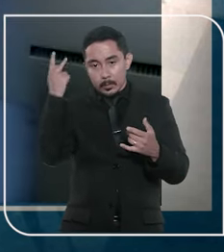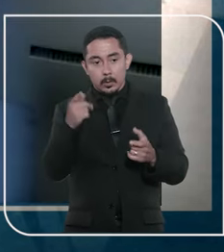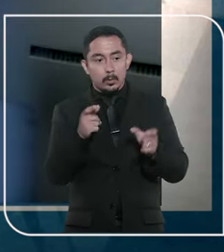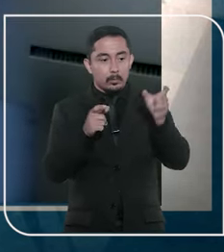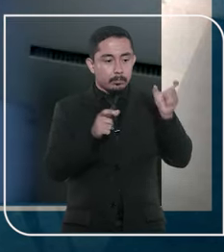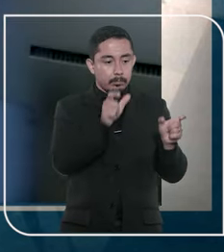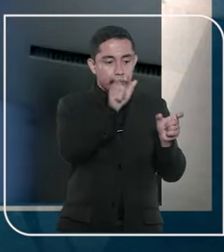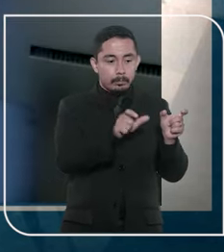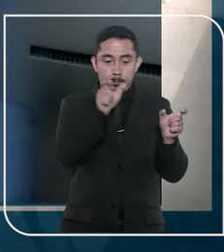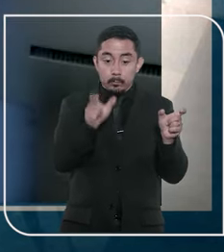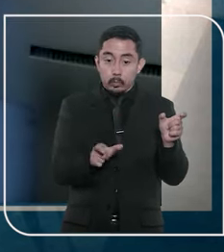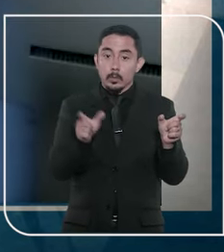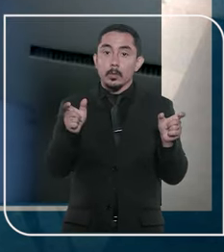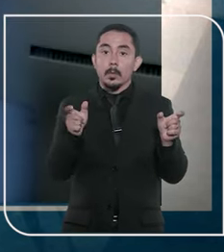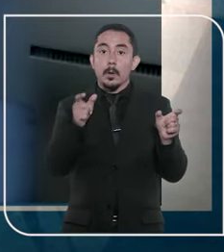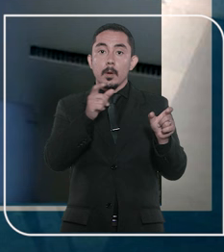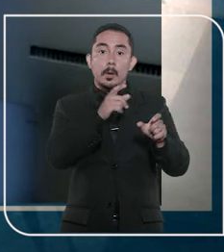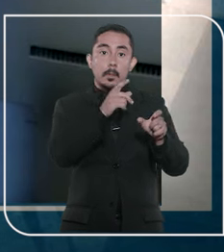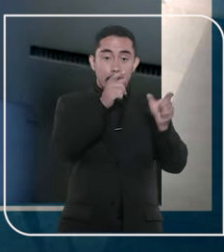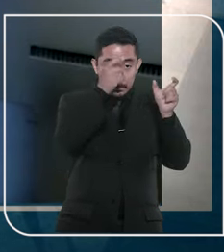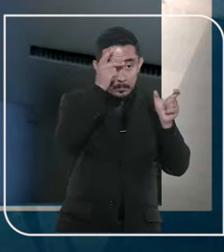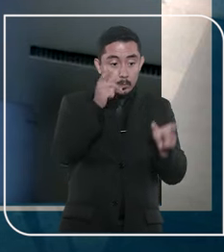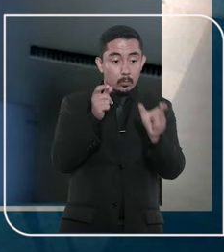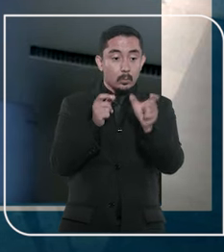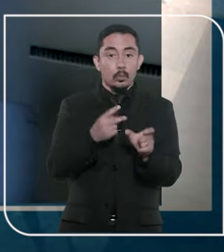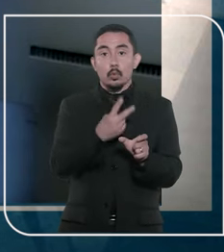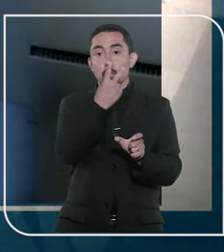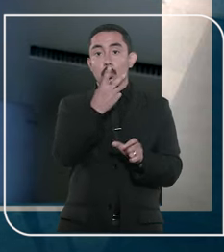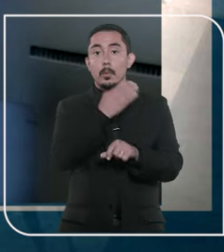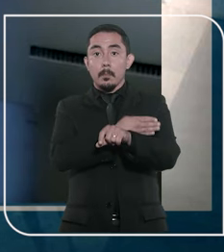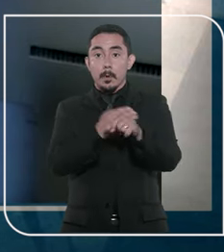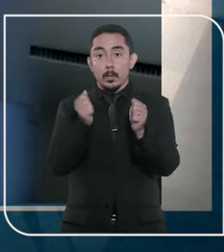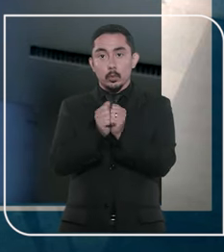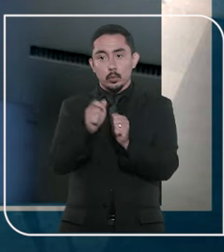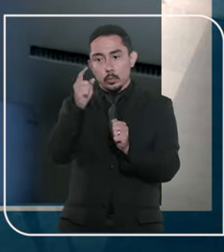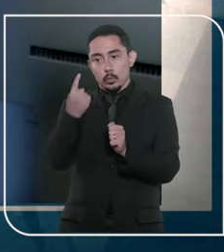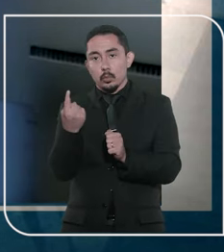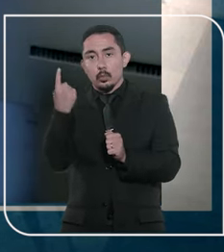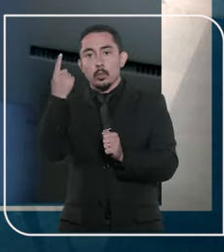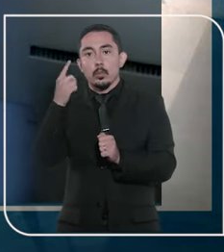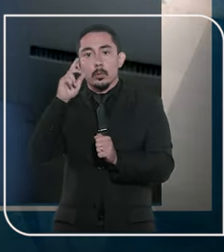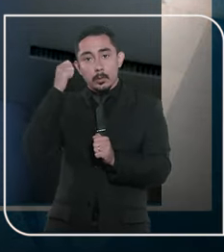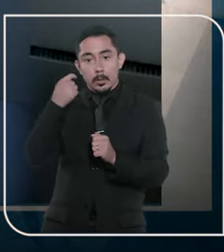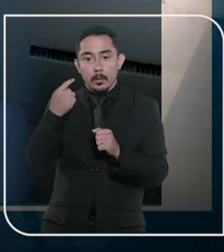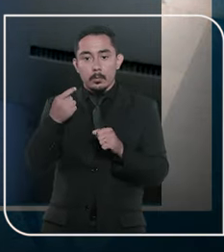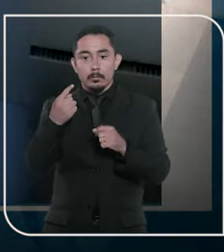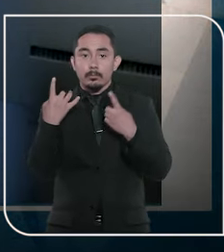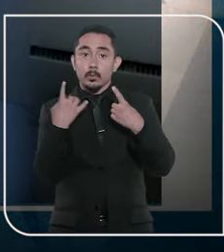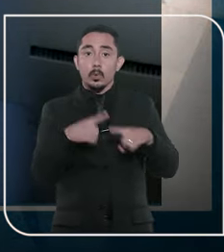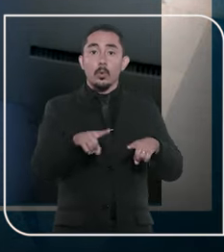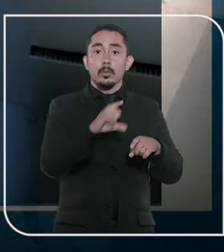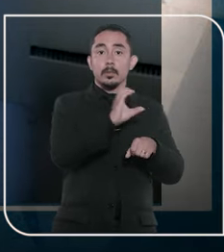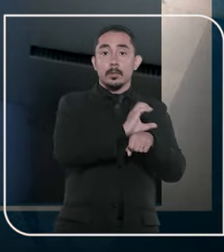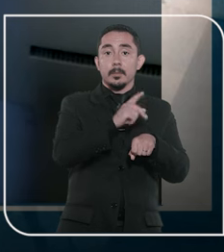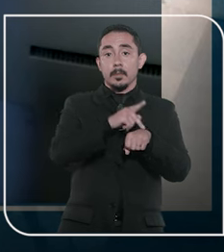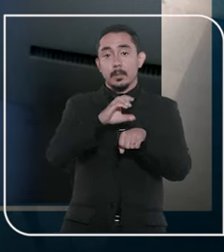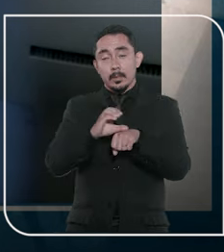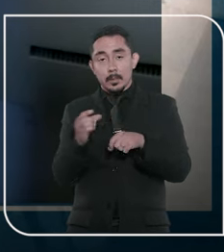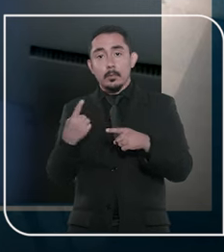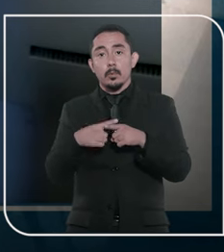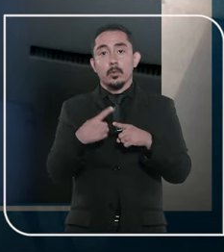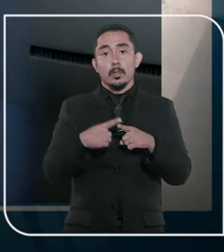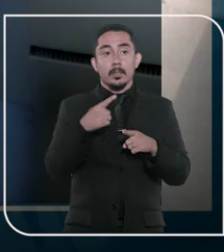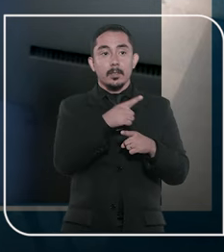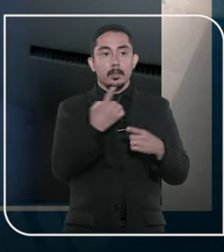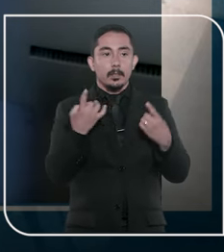ressaltou também que colocar duas pessoas brancas com suspeito negro para o reconhecimento pessoal violou o CPC, porque não